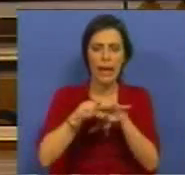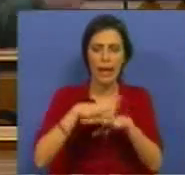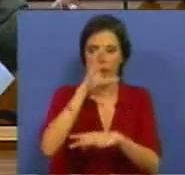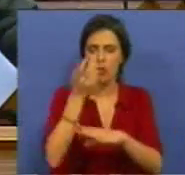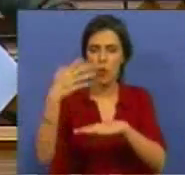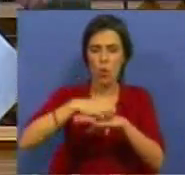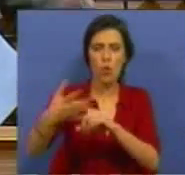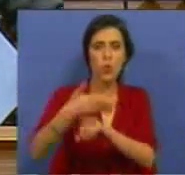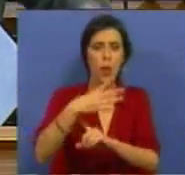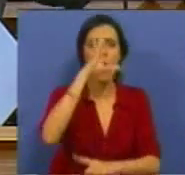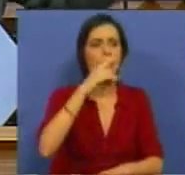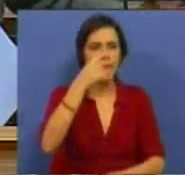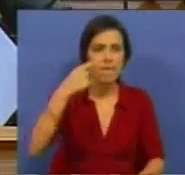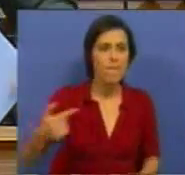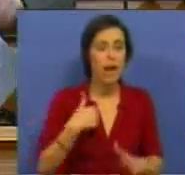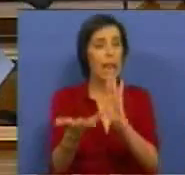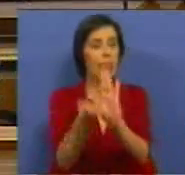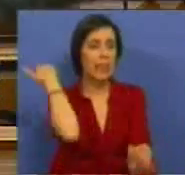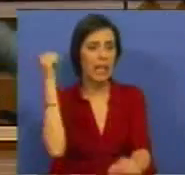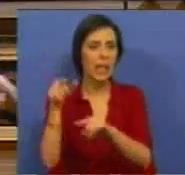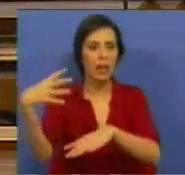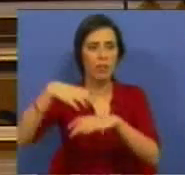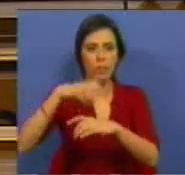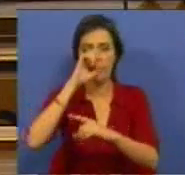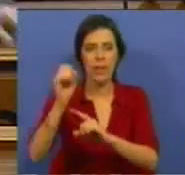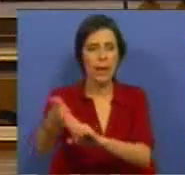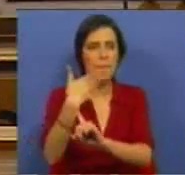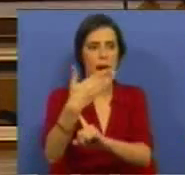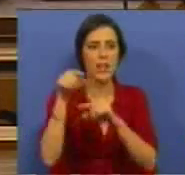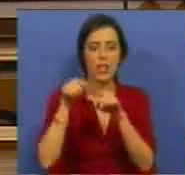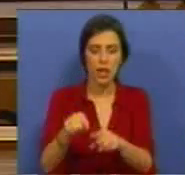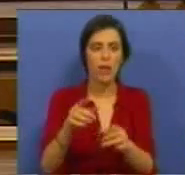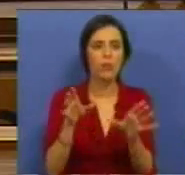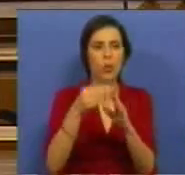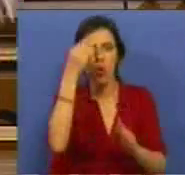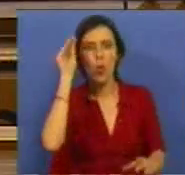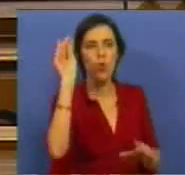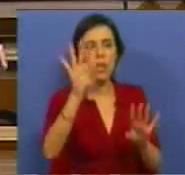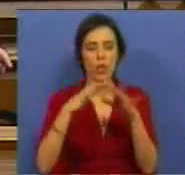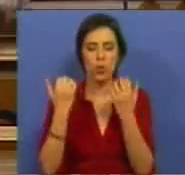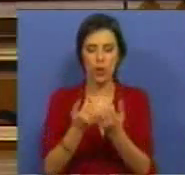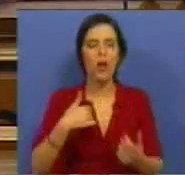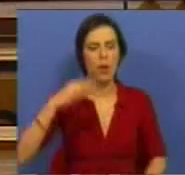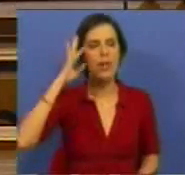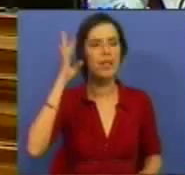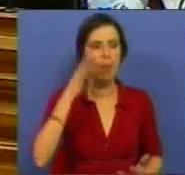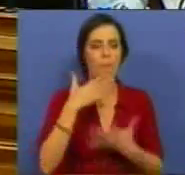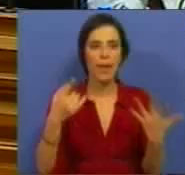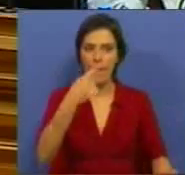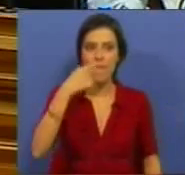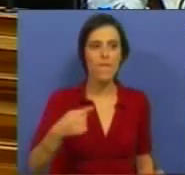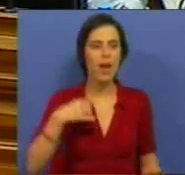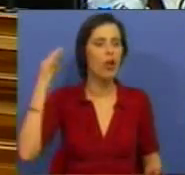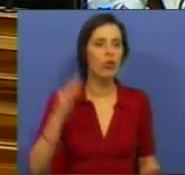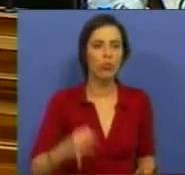que o Governo falhou ao tirar dos consulados e das embaixadas, nomeadamente os conselheiros sociais. Nós sabemos que há uma grande falha